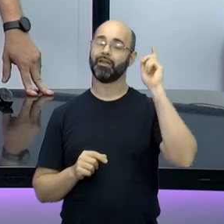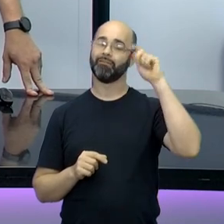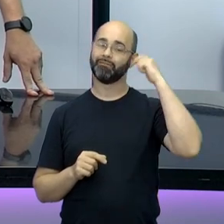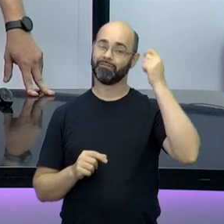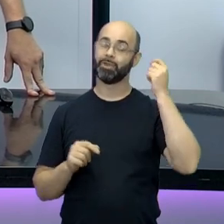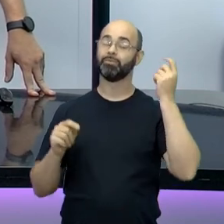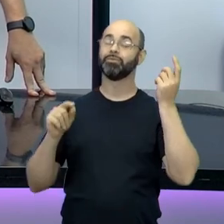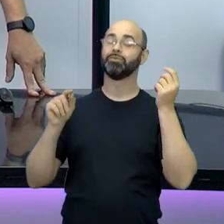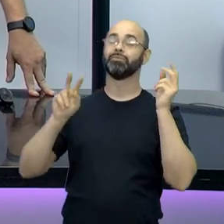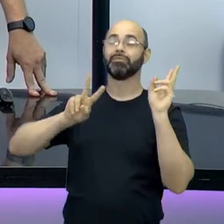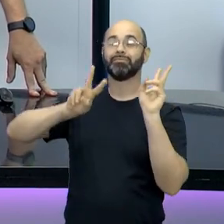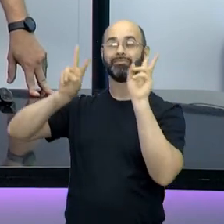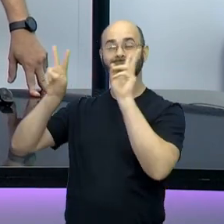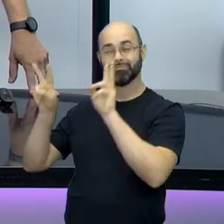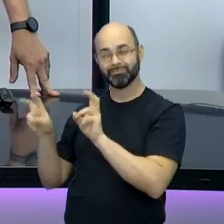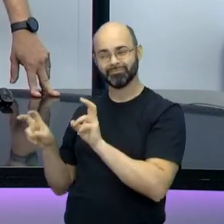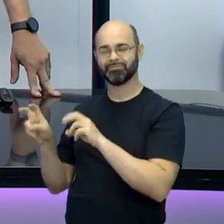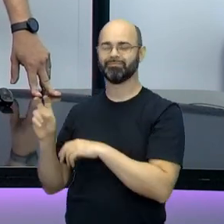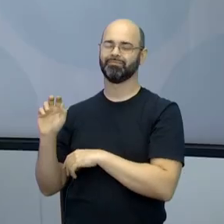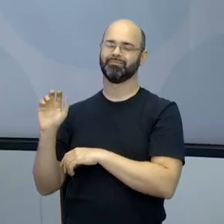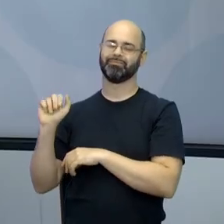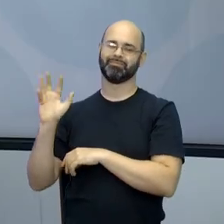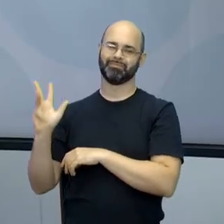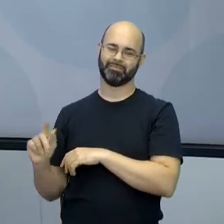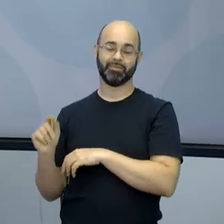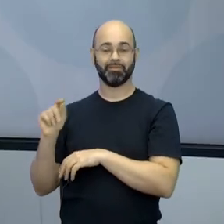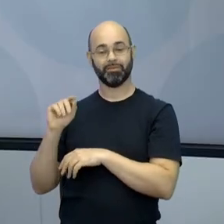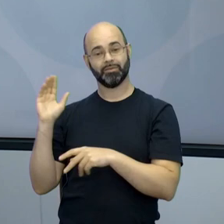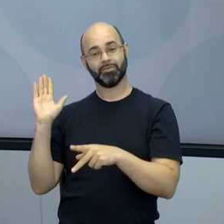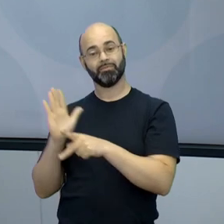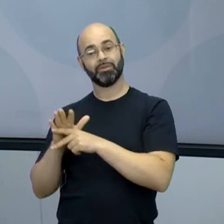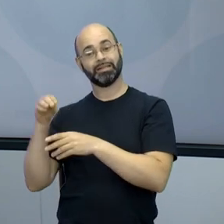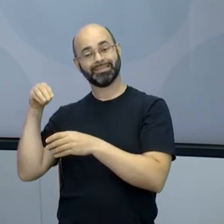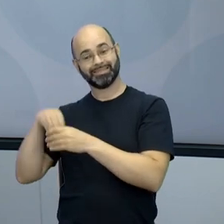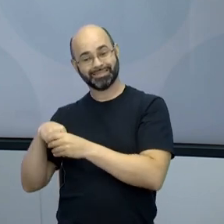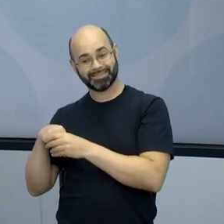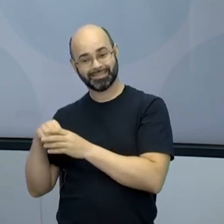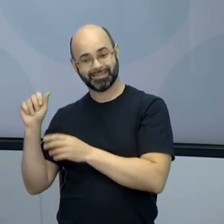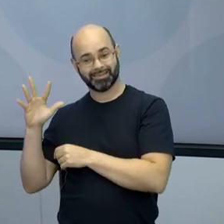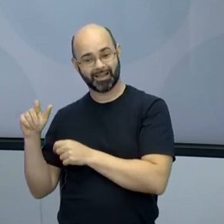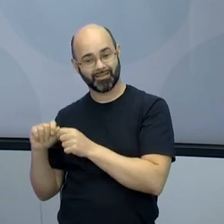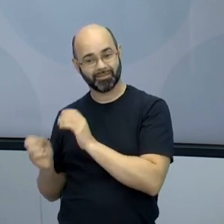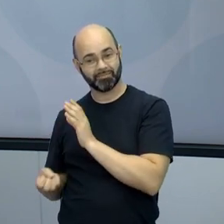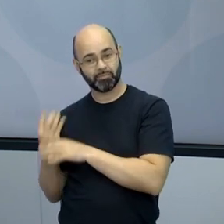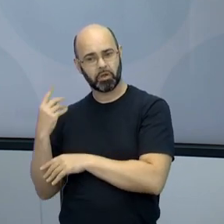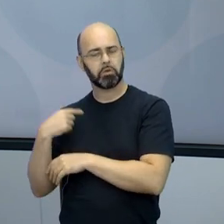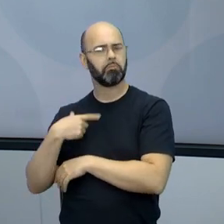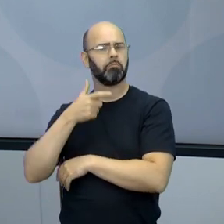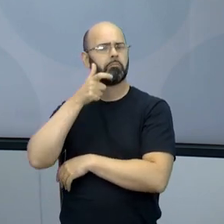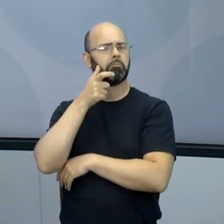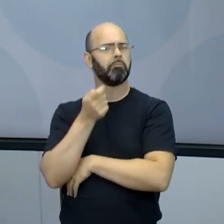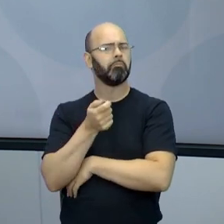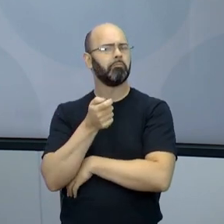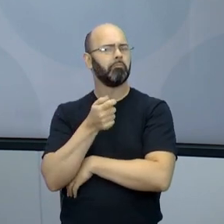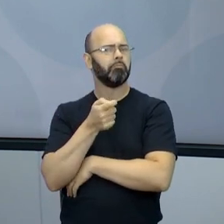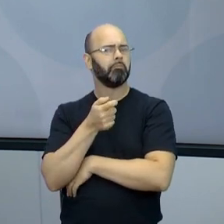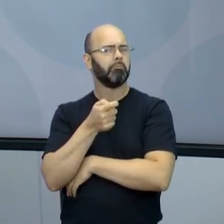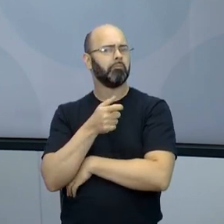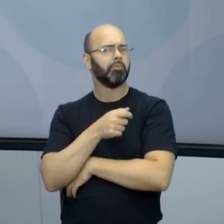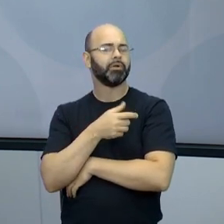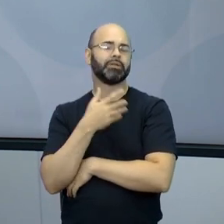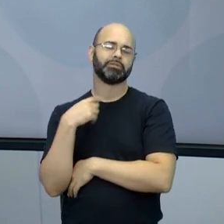a África. Filme africano, eu percebi que eu não tinha assistido quase nada, pouca coisa. E aí que envolve a nossa